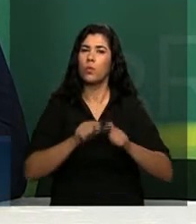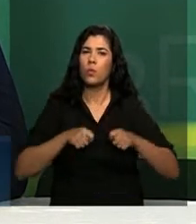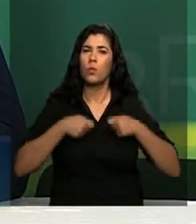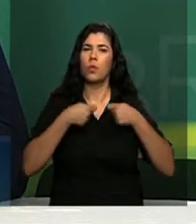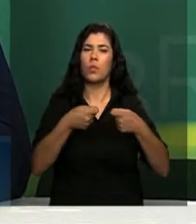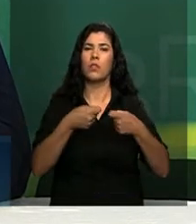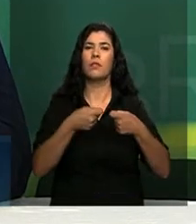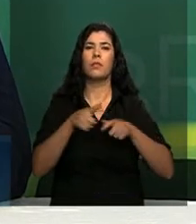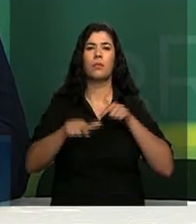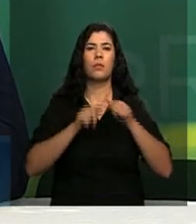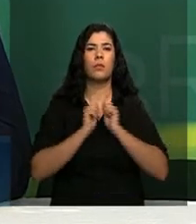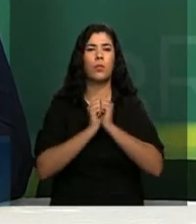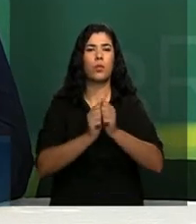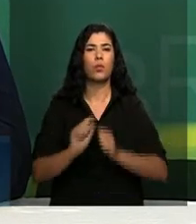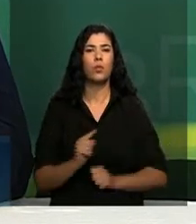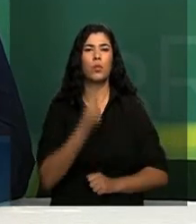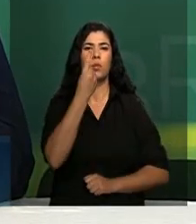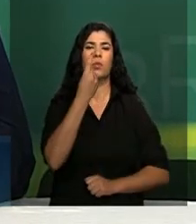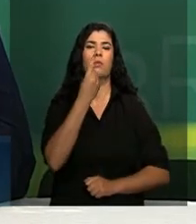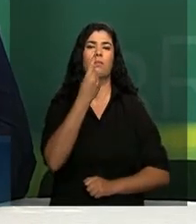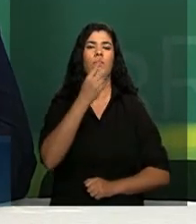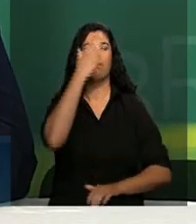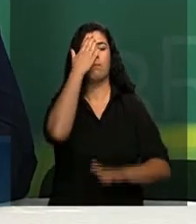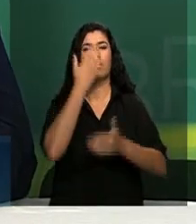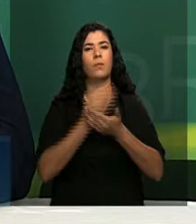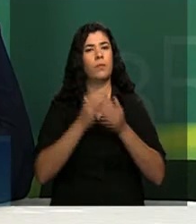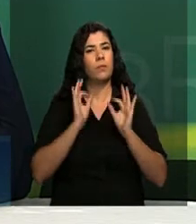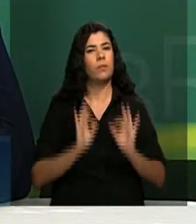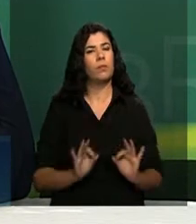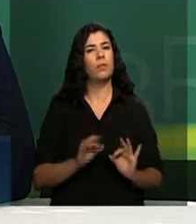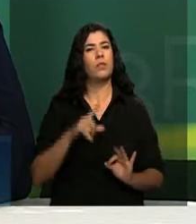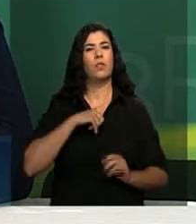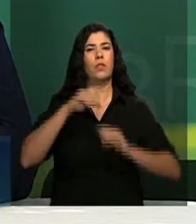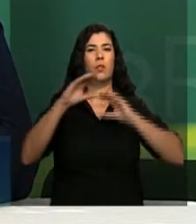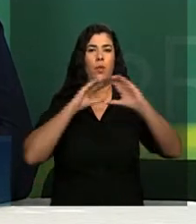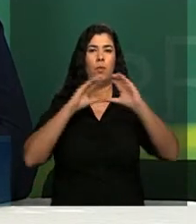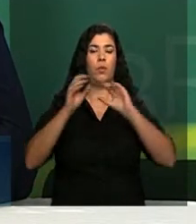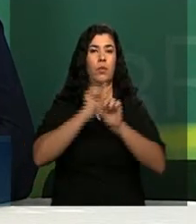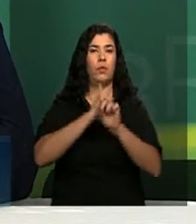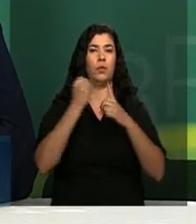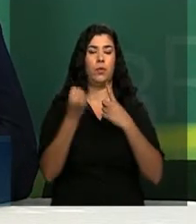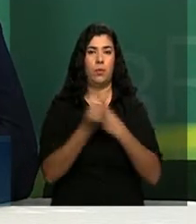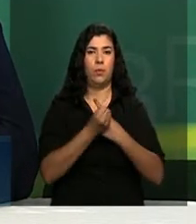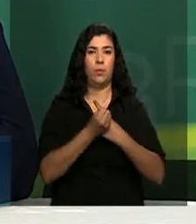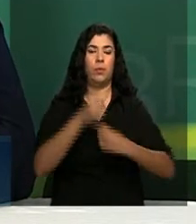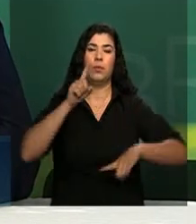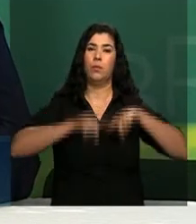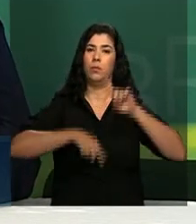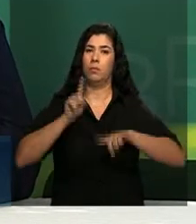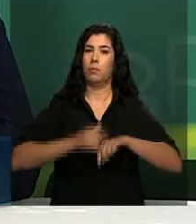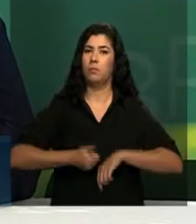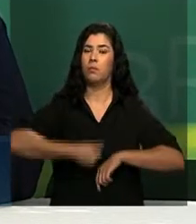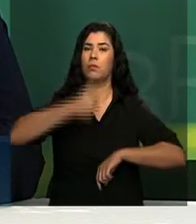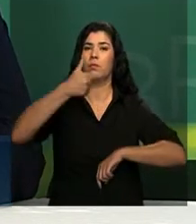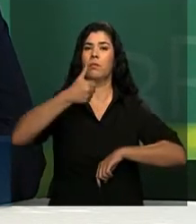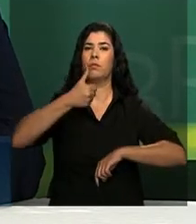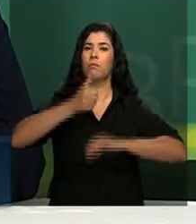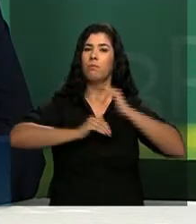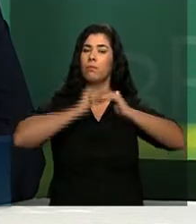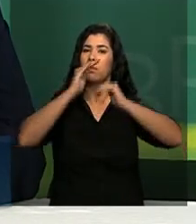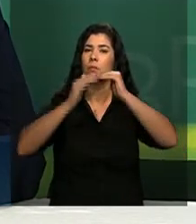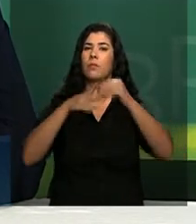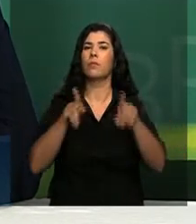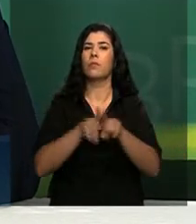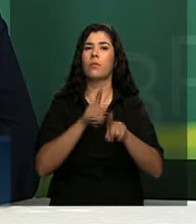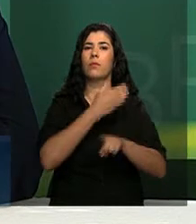não tenho nenhuma dúvida que nós vamos fazer da comunicação social um instrumento de êxito